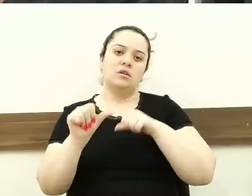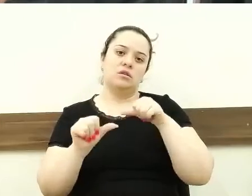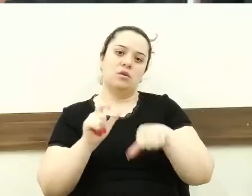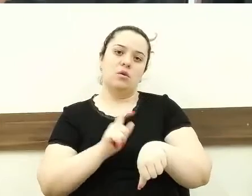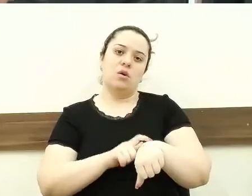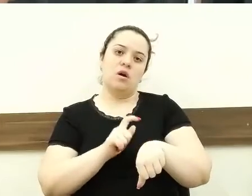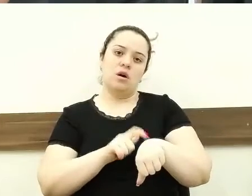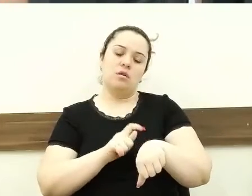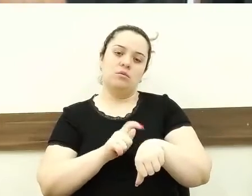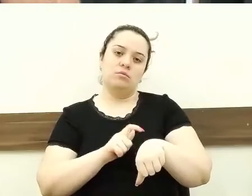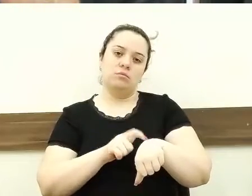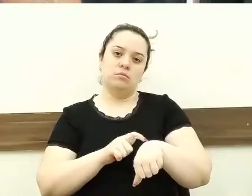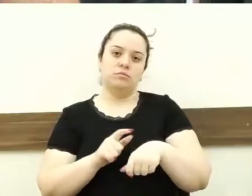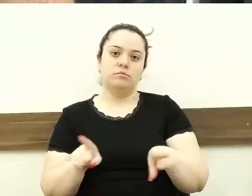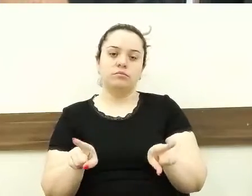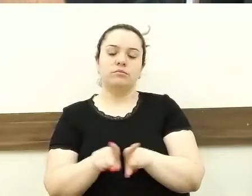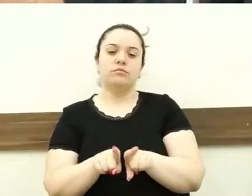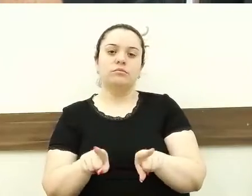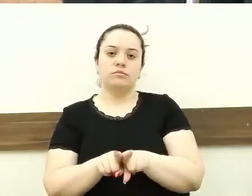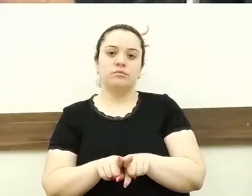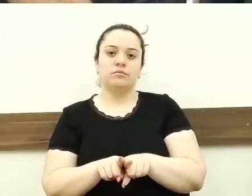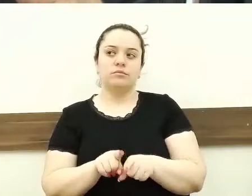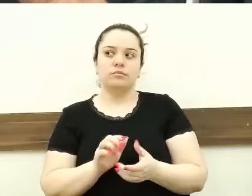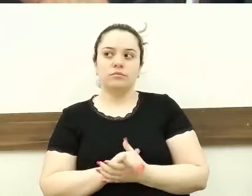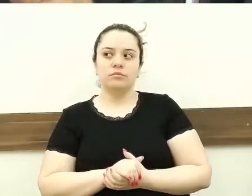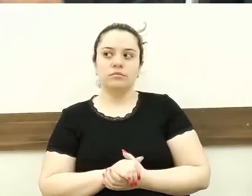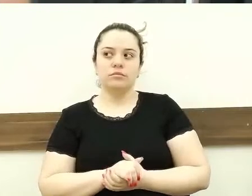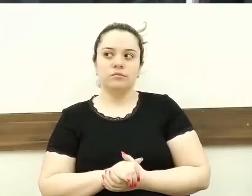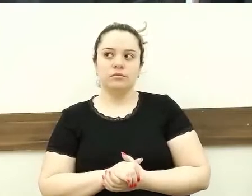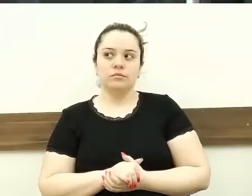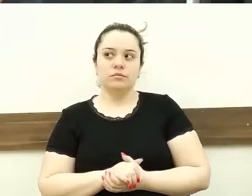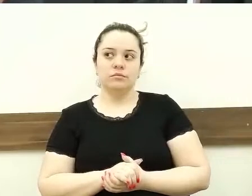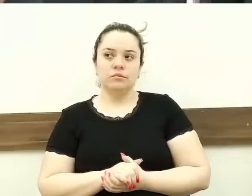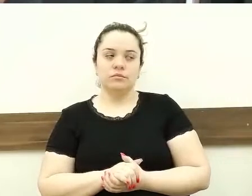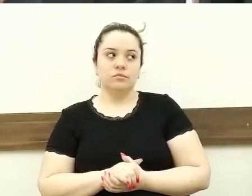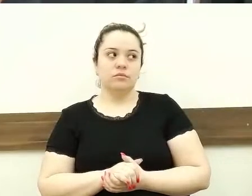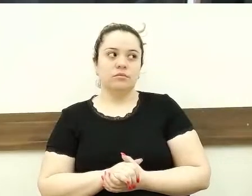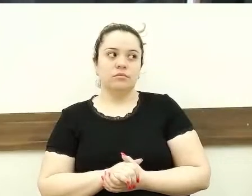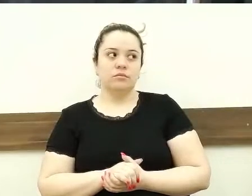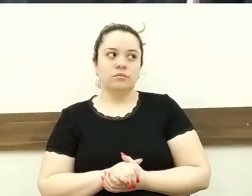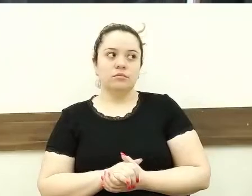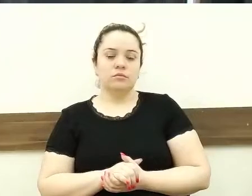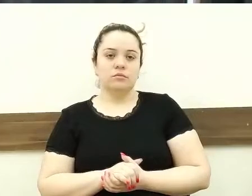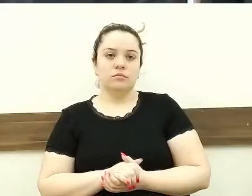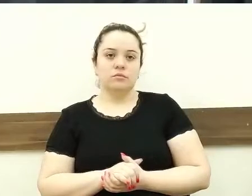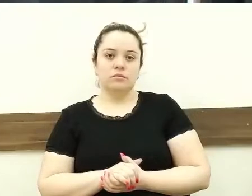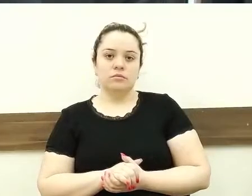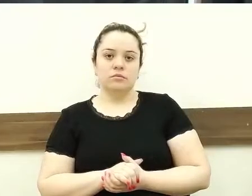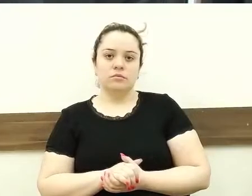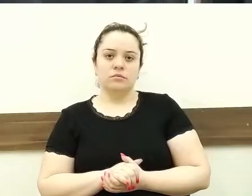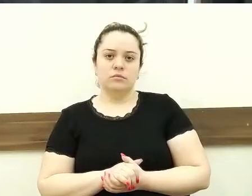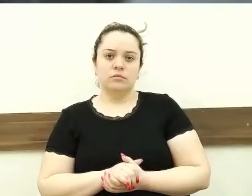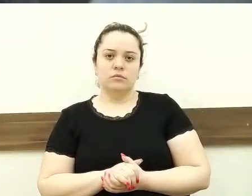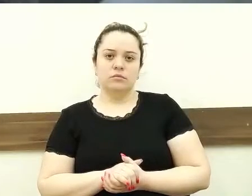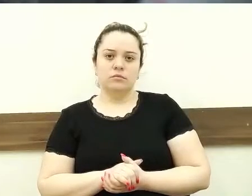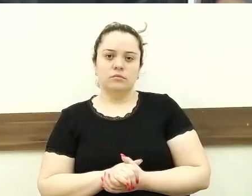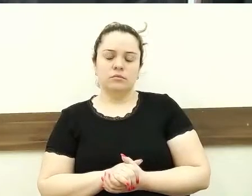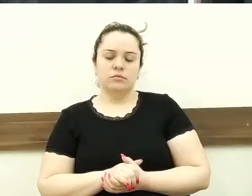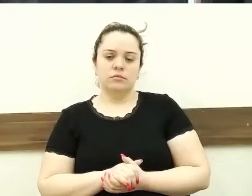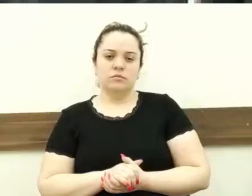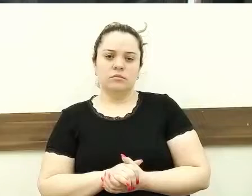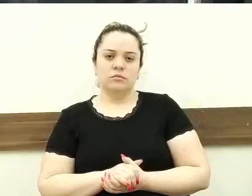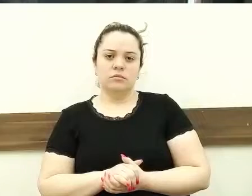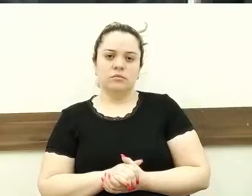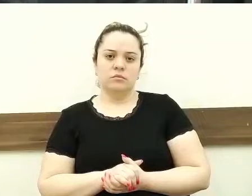também sobre alguns pontos aqui do funcionamento da casa,